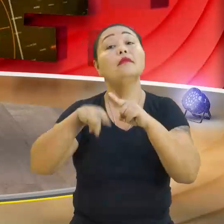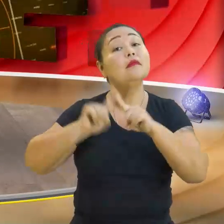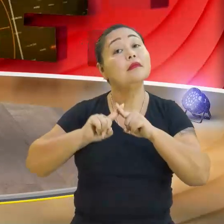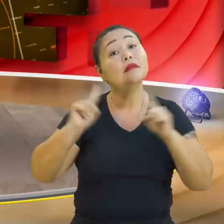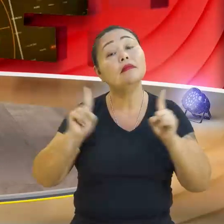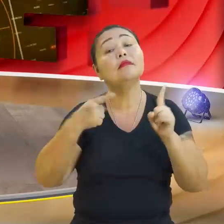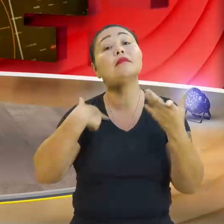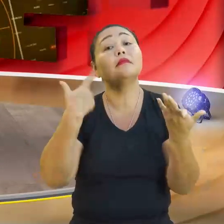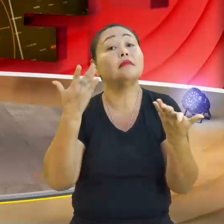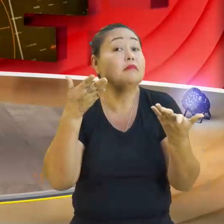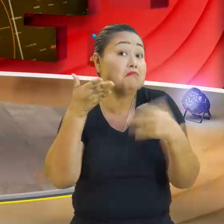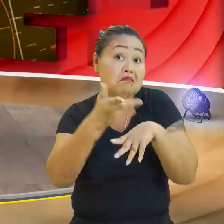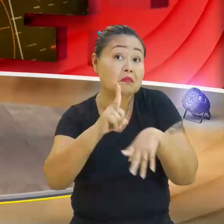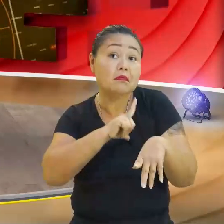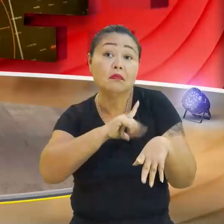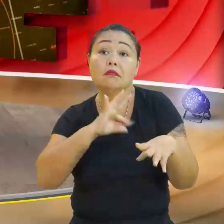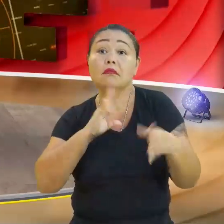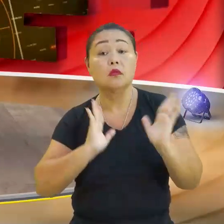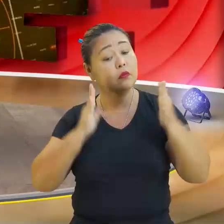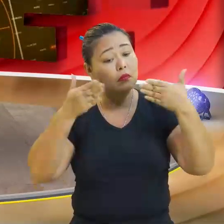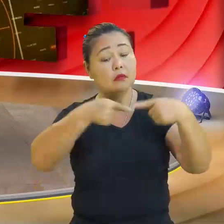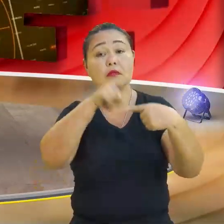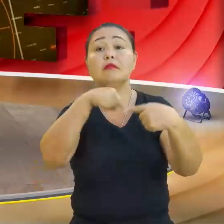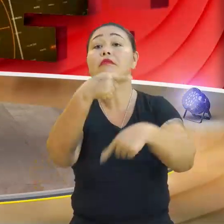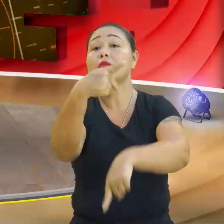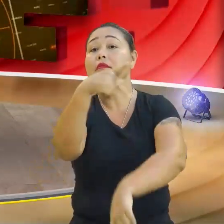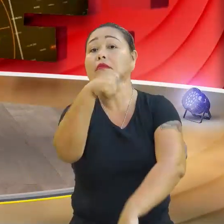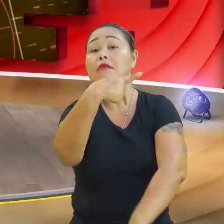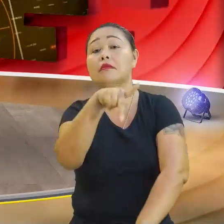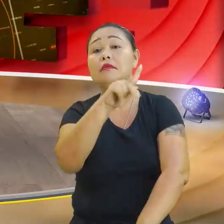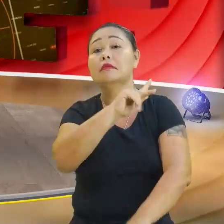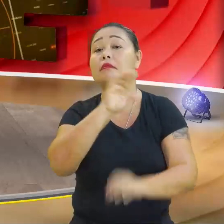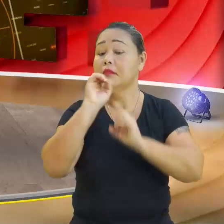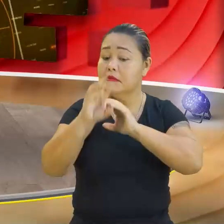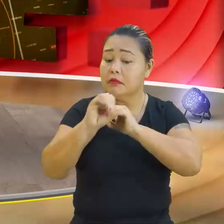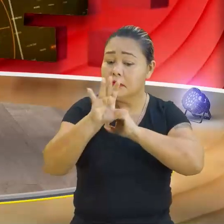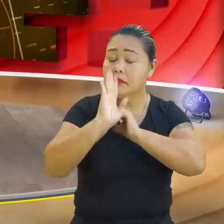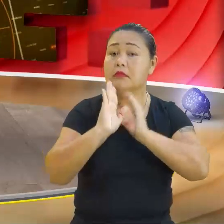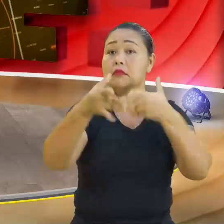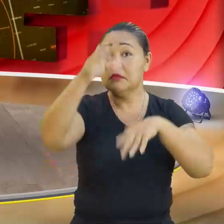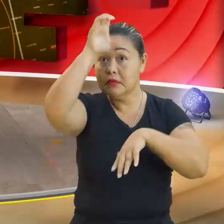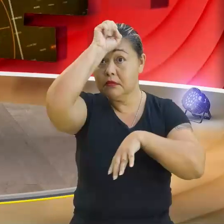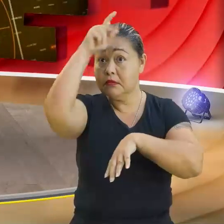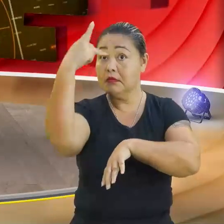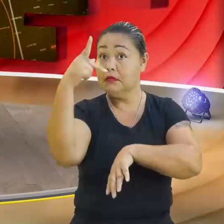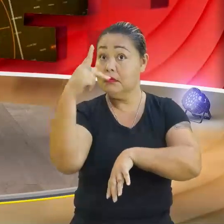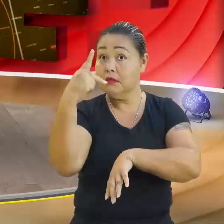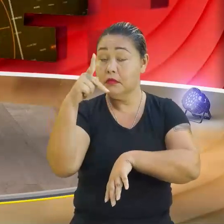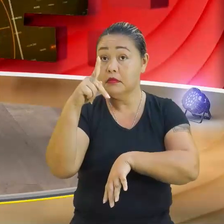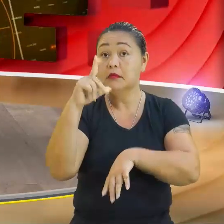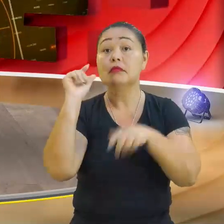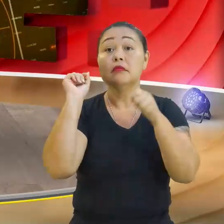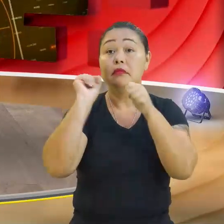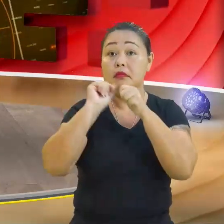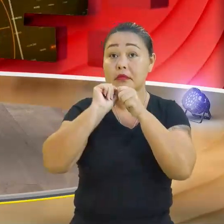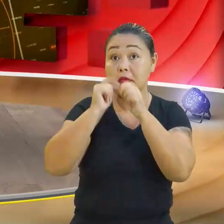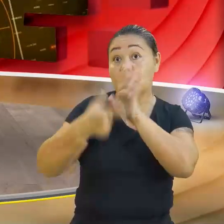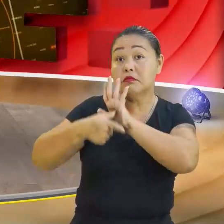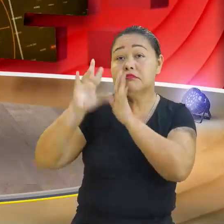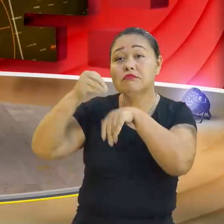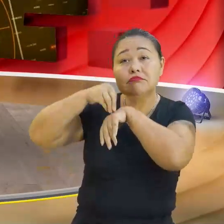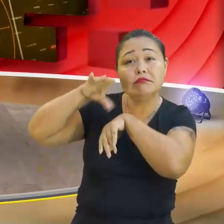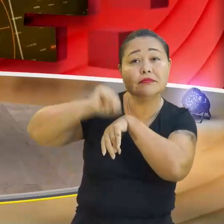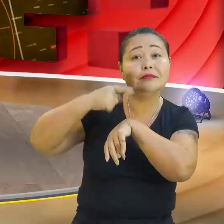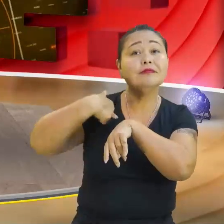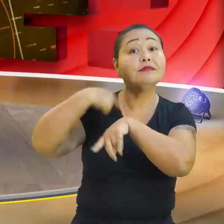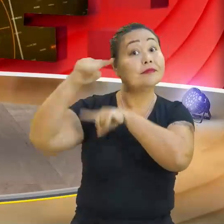parte, porque é tudo em prol dos meninos aí, da educação, do aprendizado de vocês. Vamos fazer um spoilerzinho da paródia? Já é na